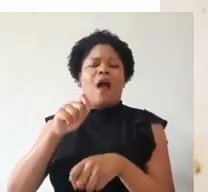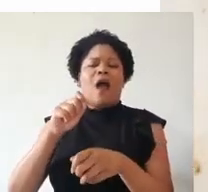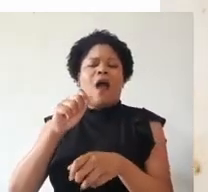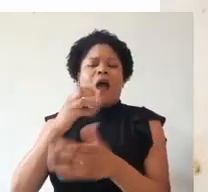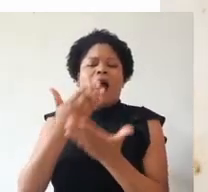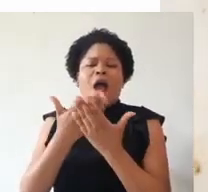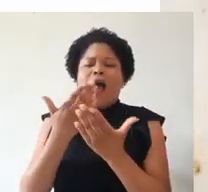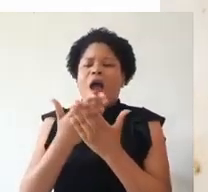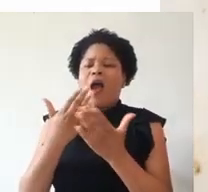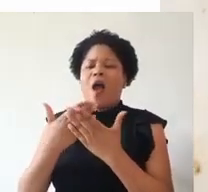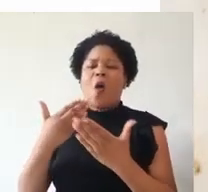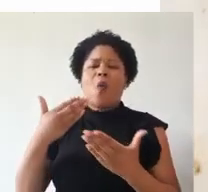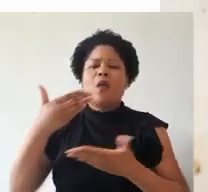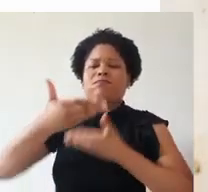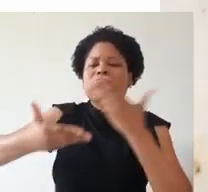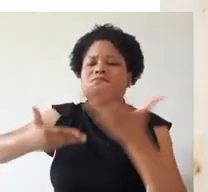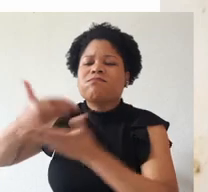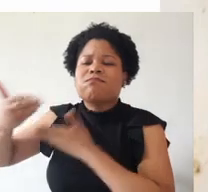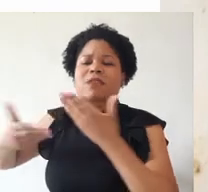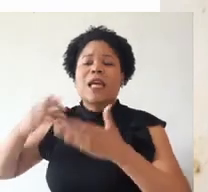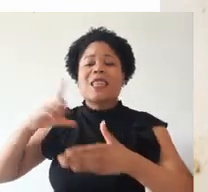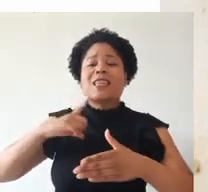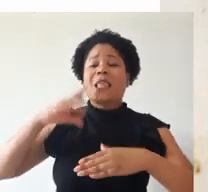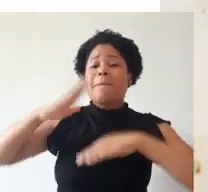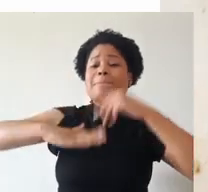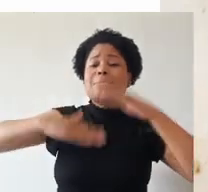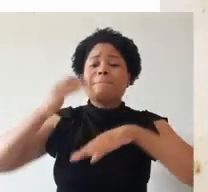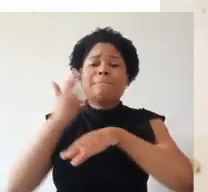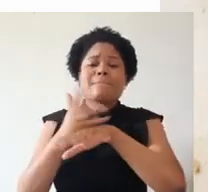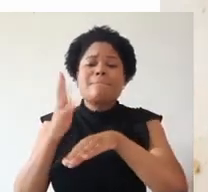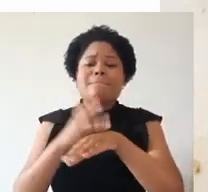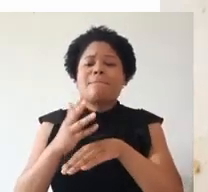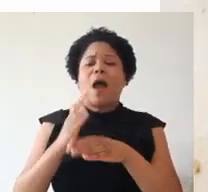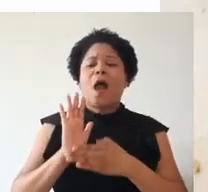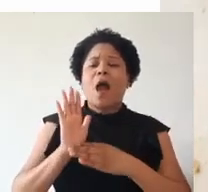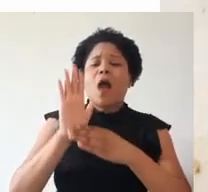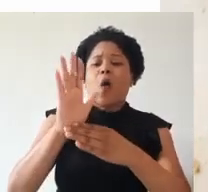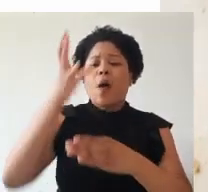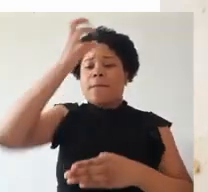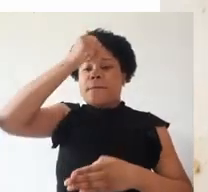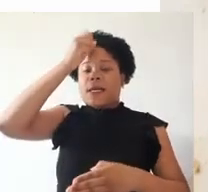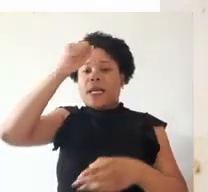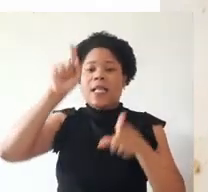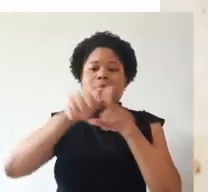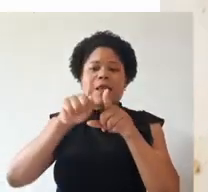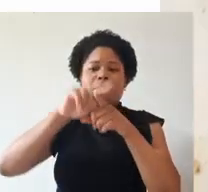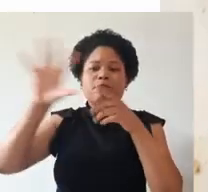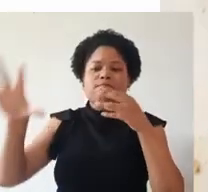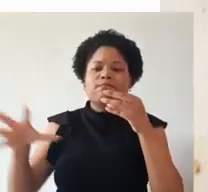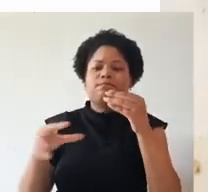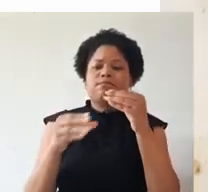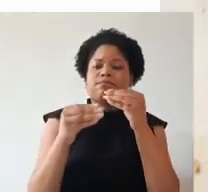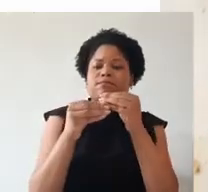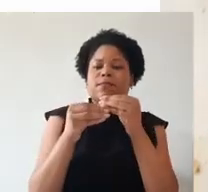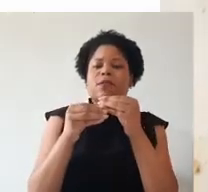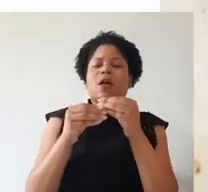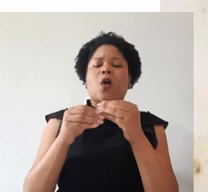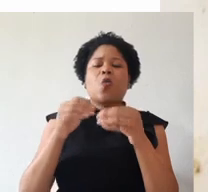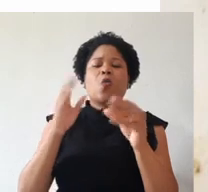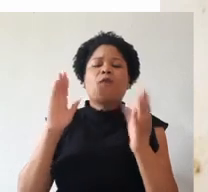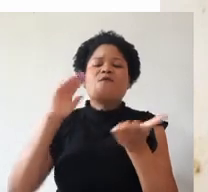mais dinâmicas e interativas, com práticas que favorecem a aprendizagem, bem como a formação de